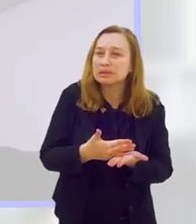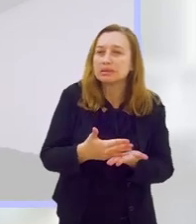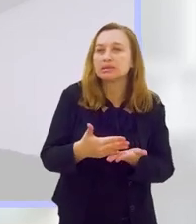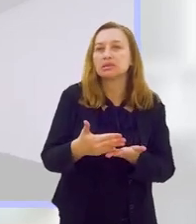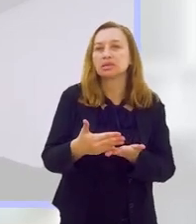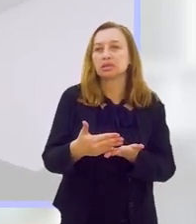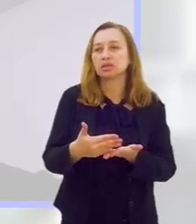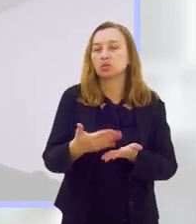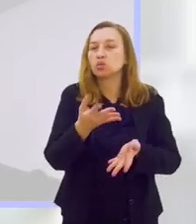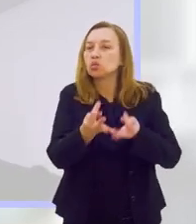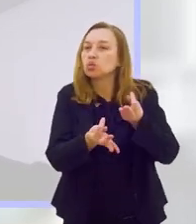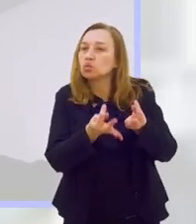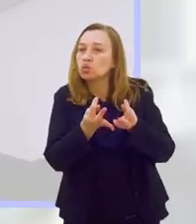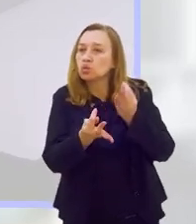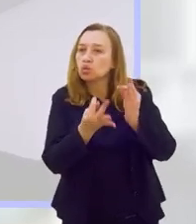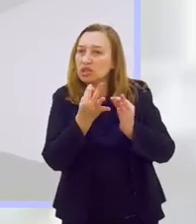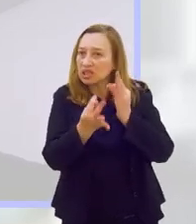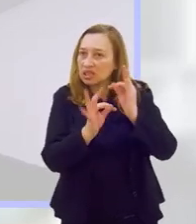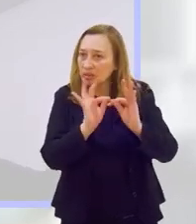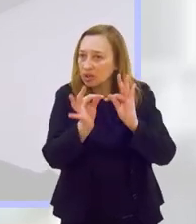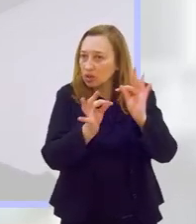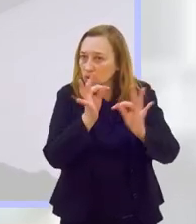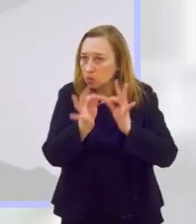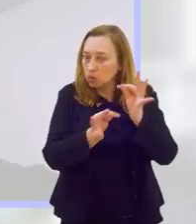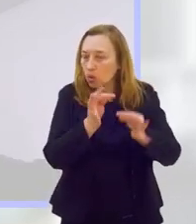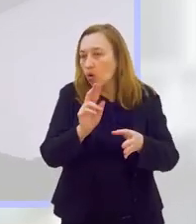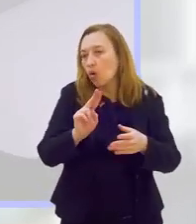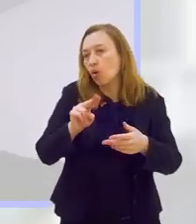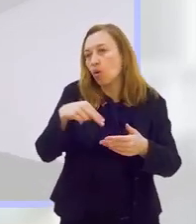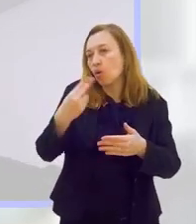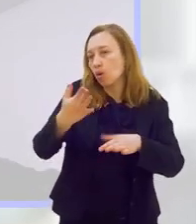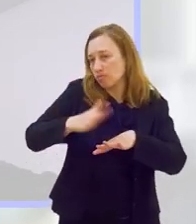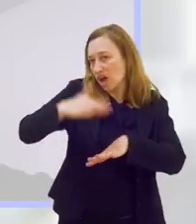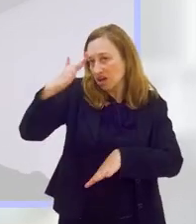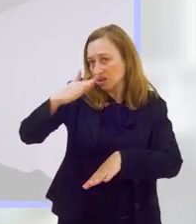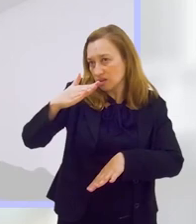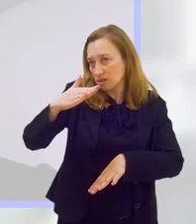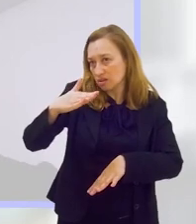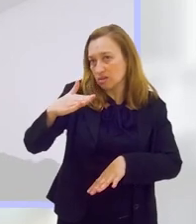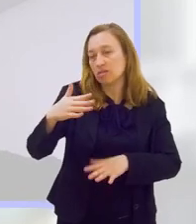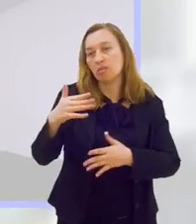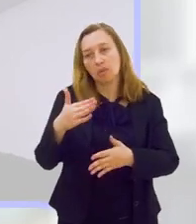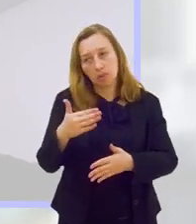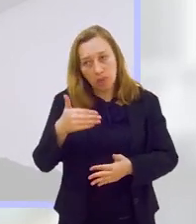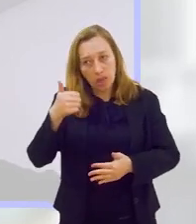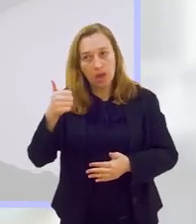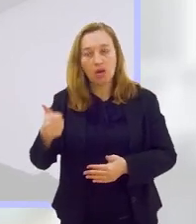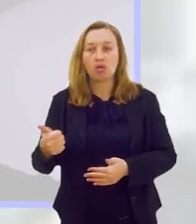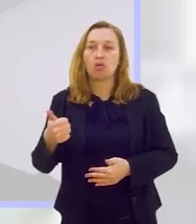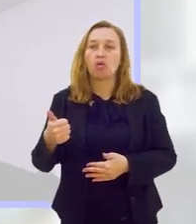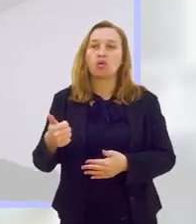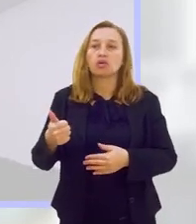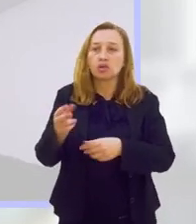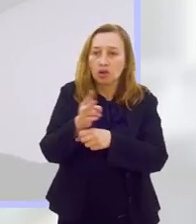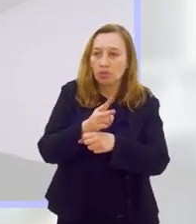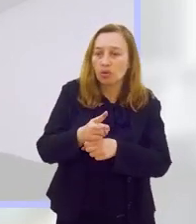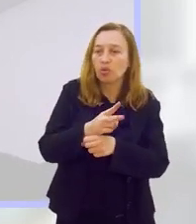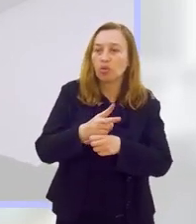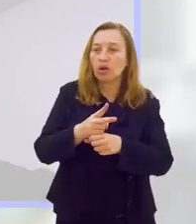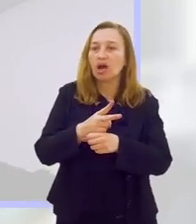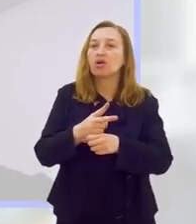ou algo a mais, nada melhor do que você procurar esses profissionais, o